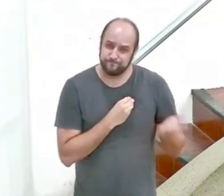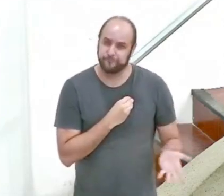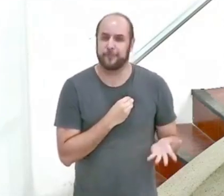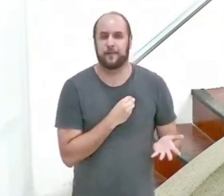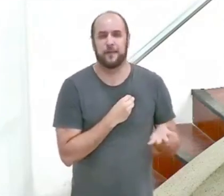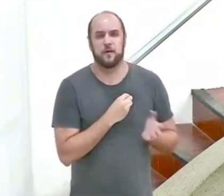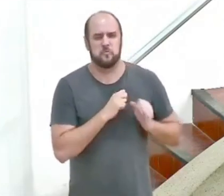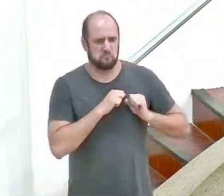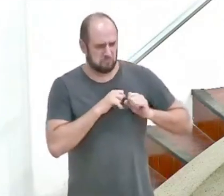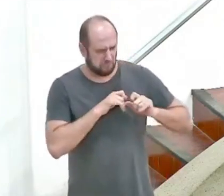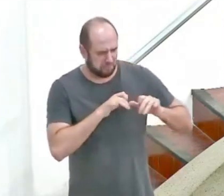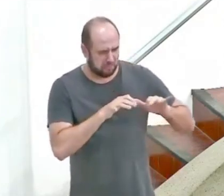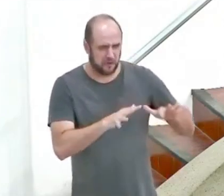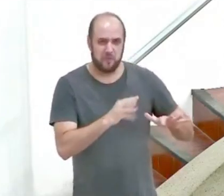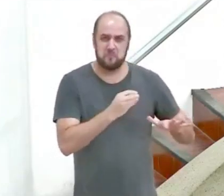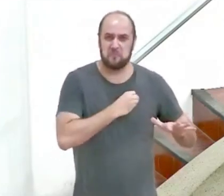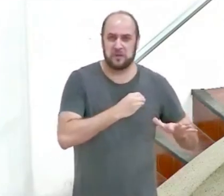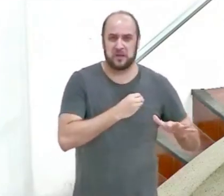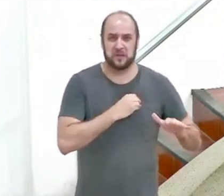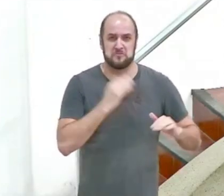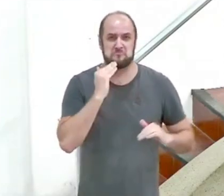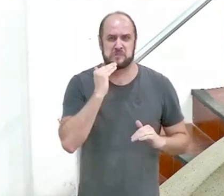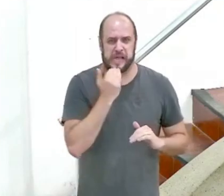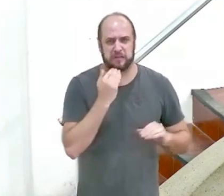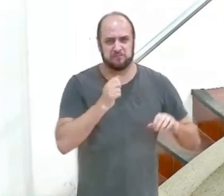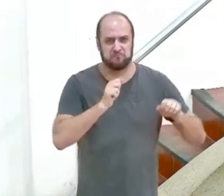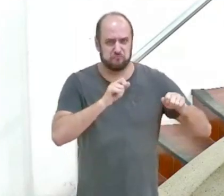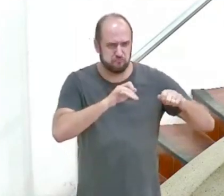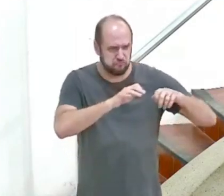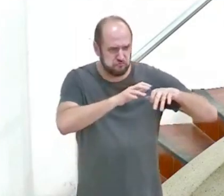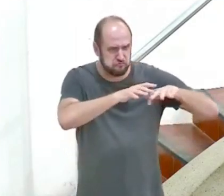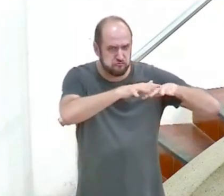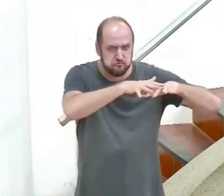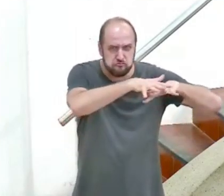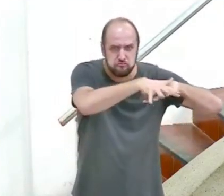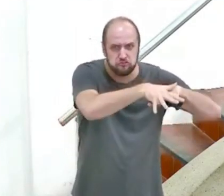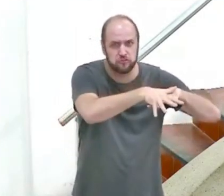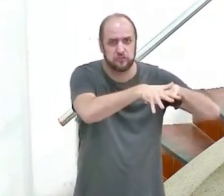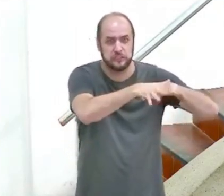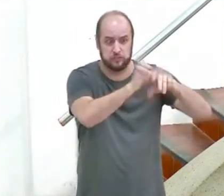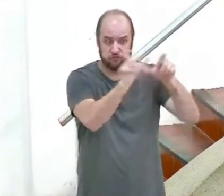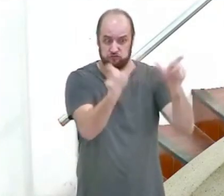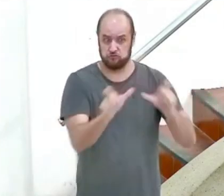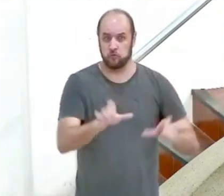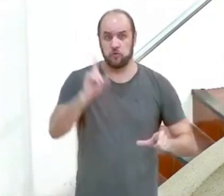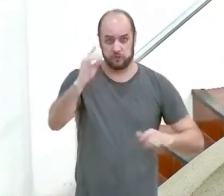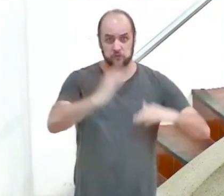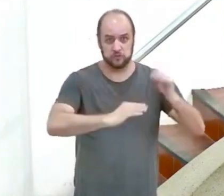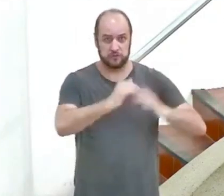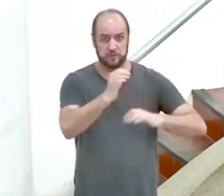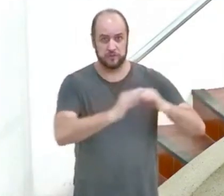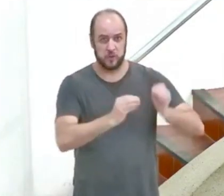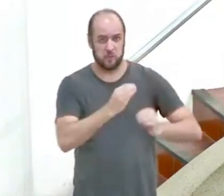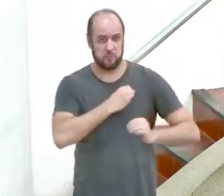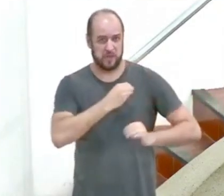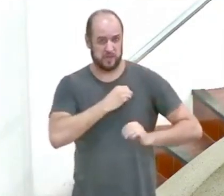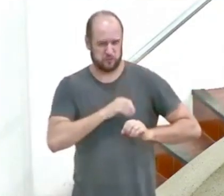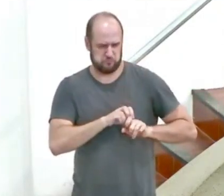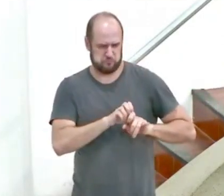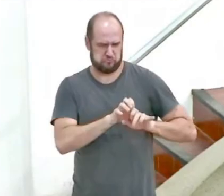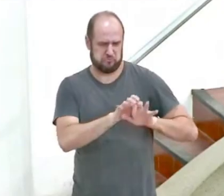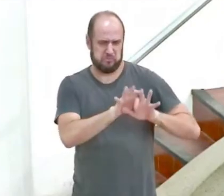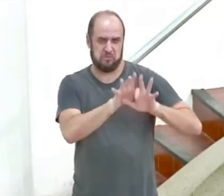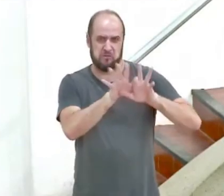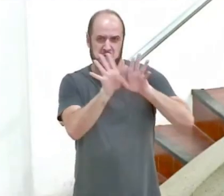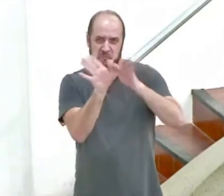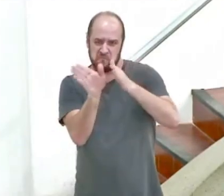deturpação da boa criação de Deus, pegando esta boa estrutura criada por Deus, e direcionando